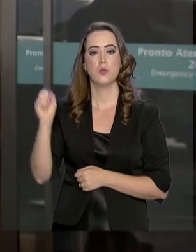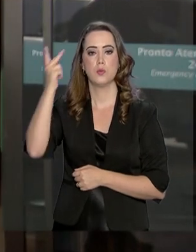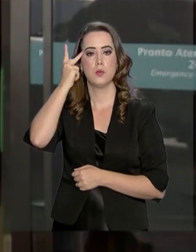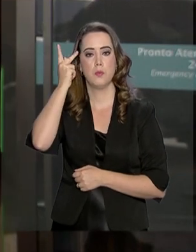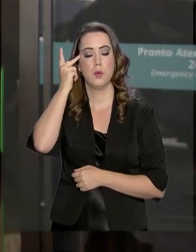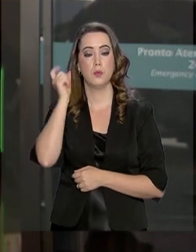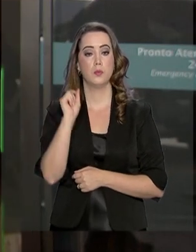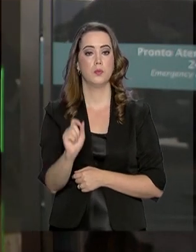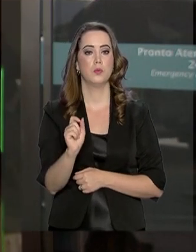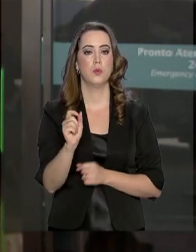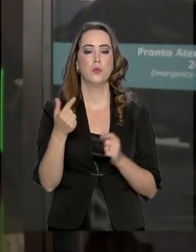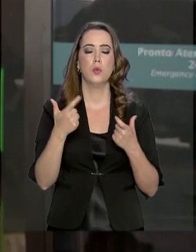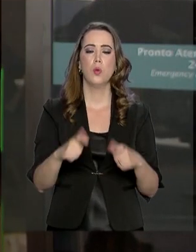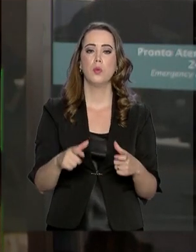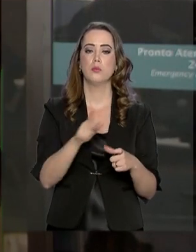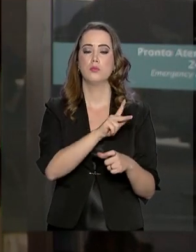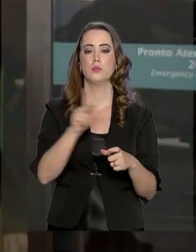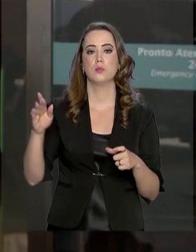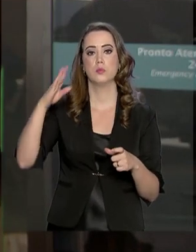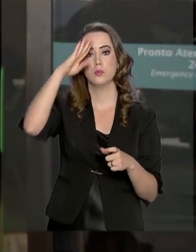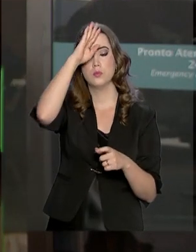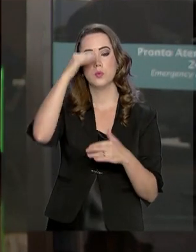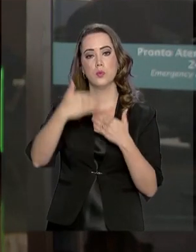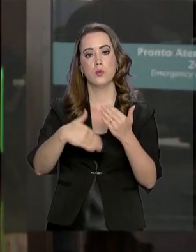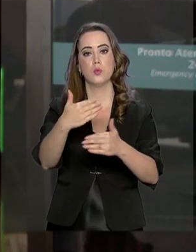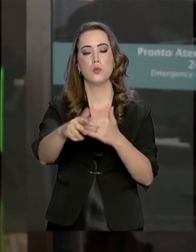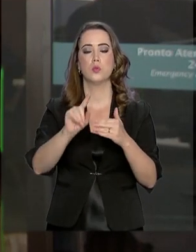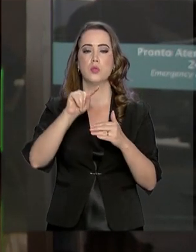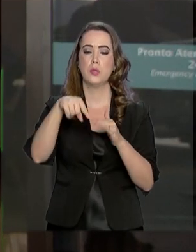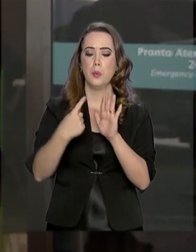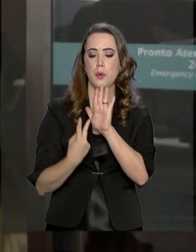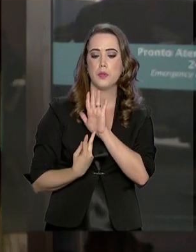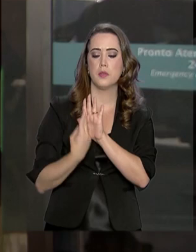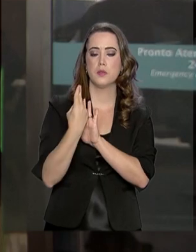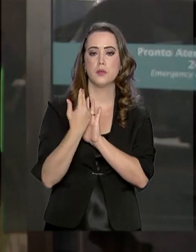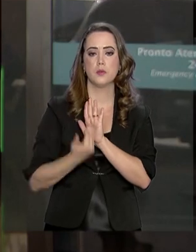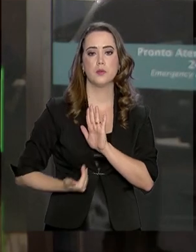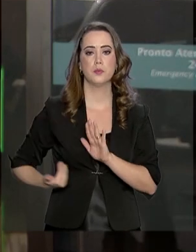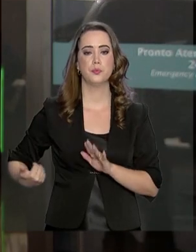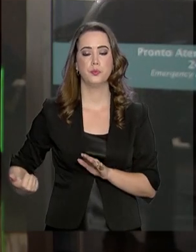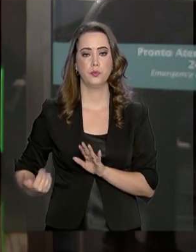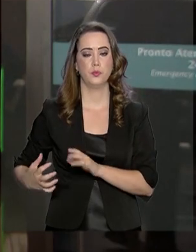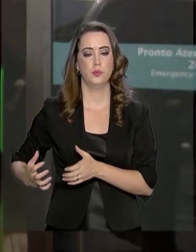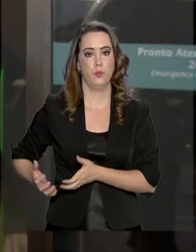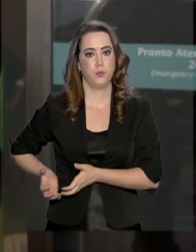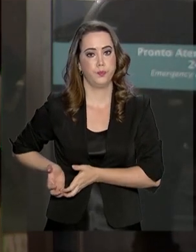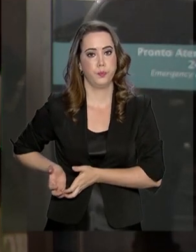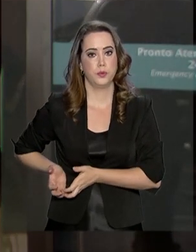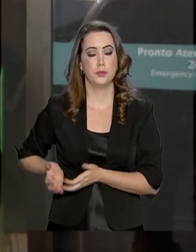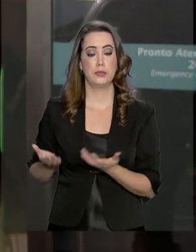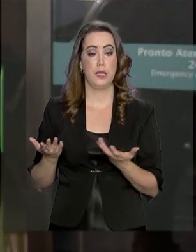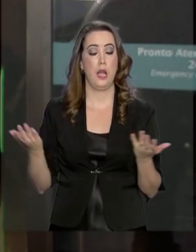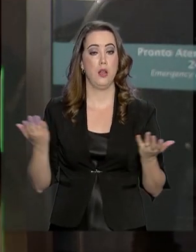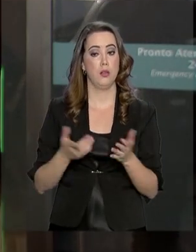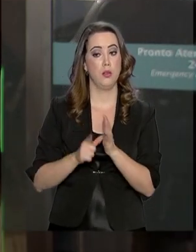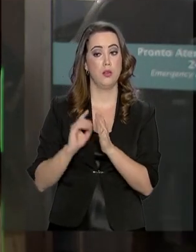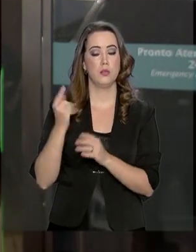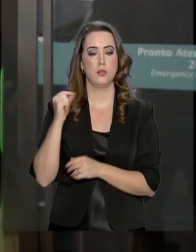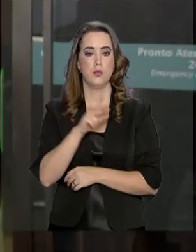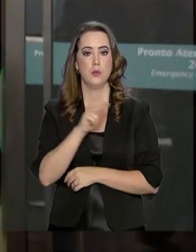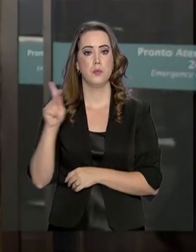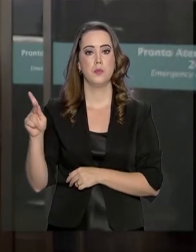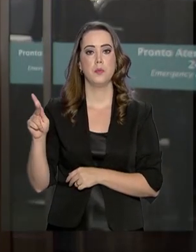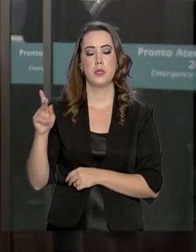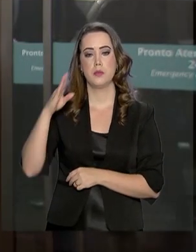capital paulista, onde o presidente Jair Bolsonaro segue se recuperando da cirurgia da retirada da bolsa de colostomia. Agora há pouco, o